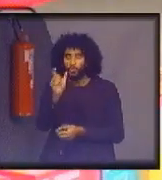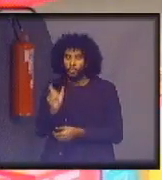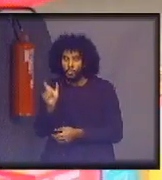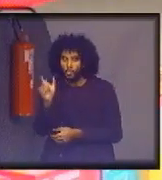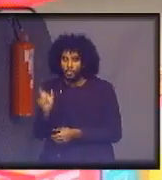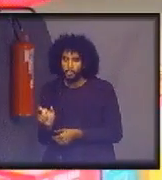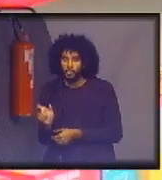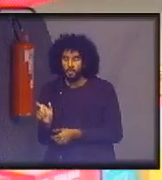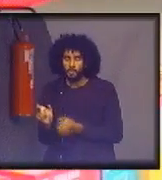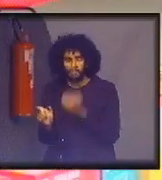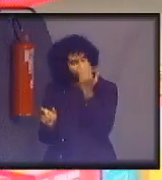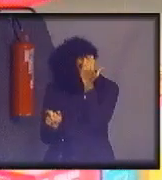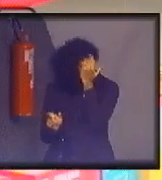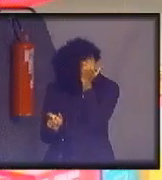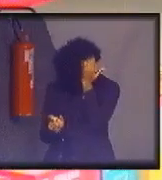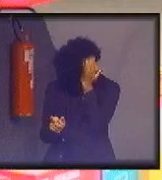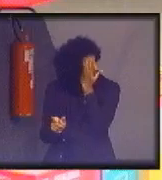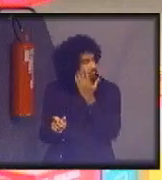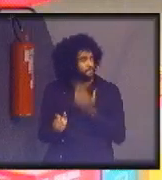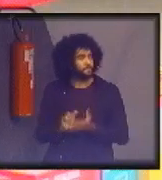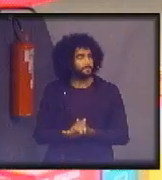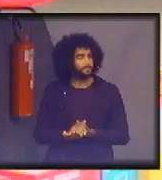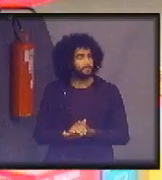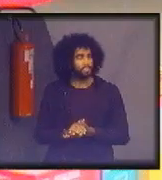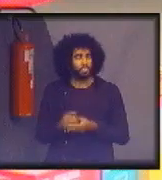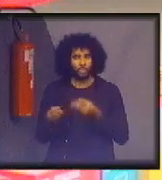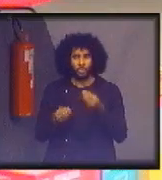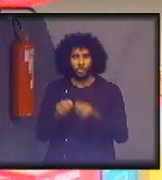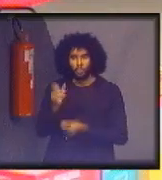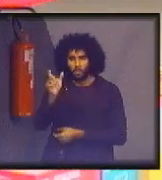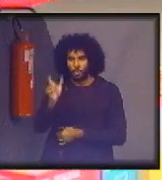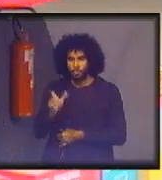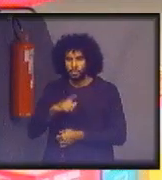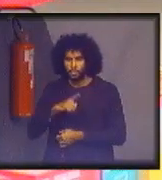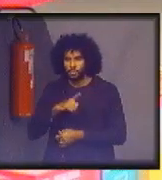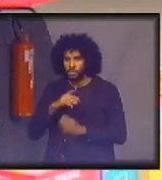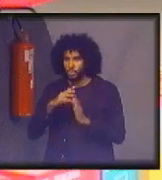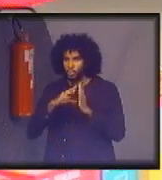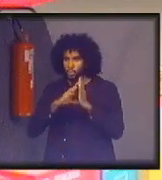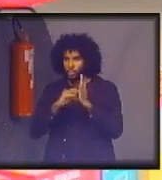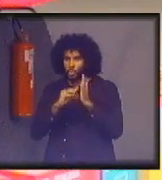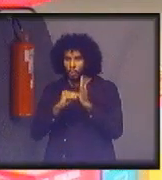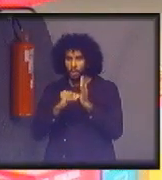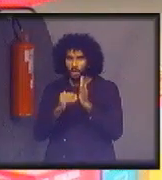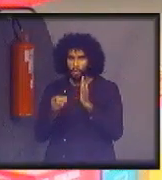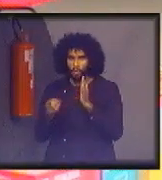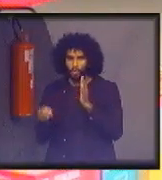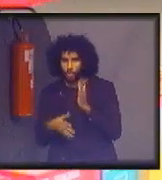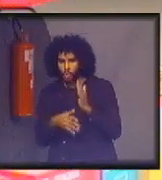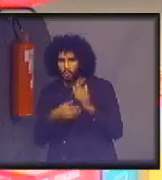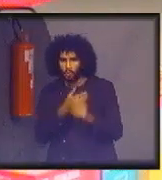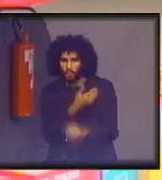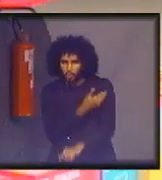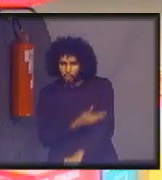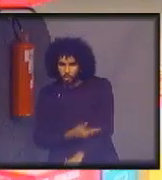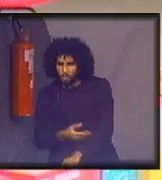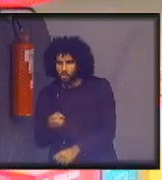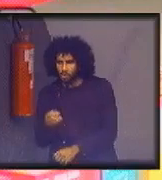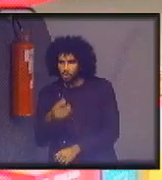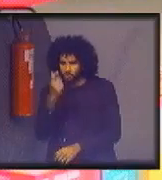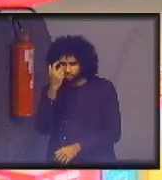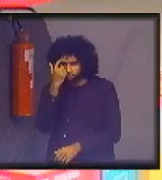vão aderir a esse novo módulo de consumo esse novo jeito de pensar